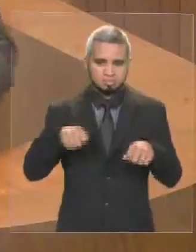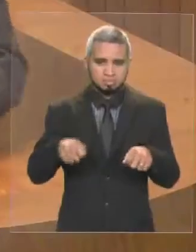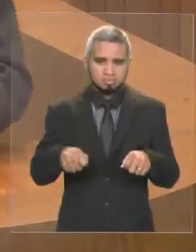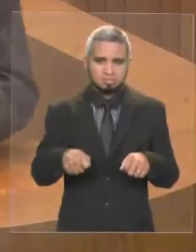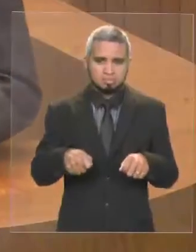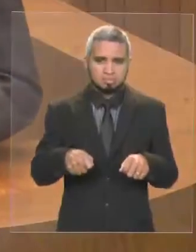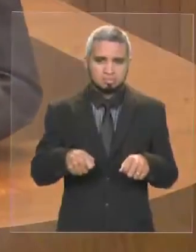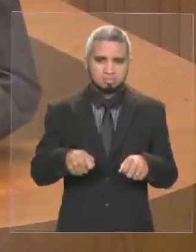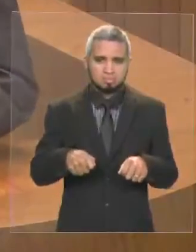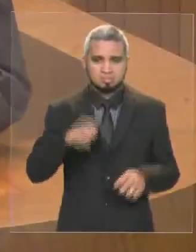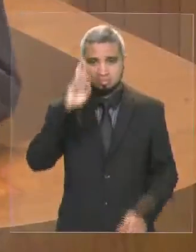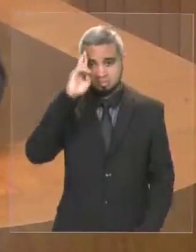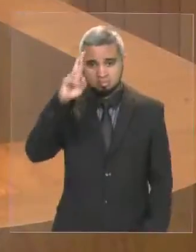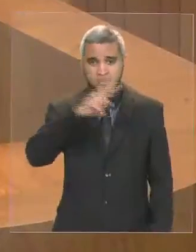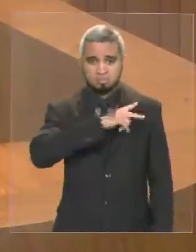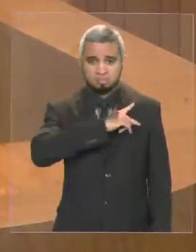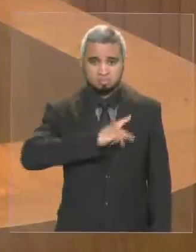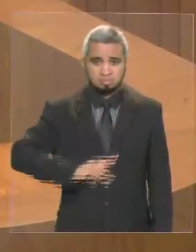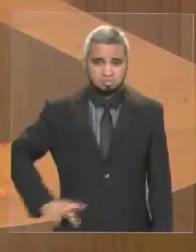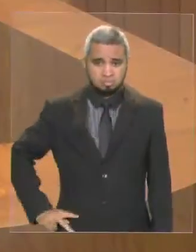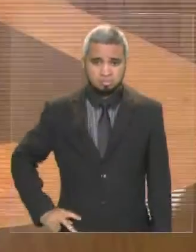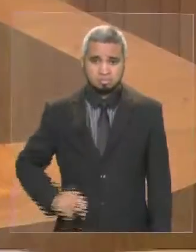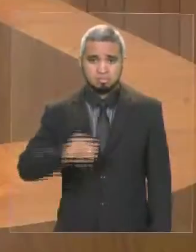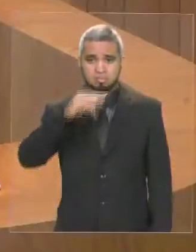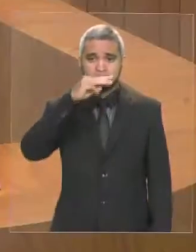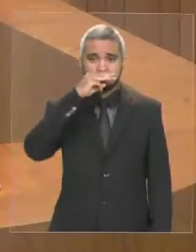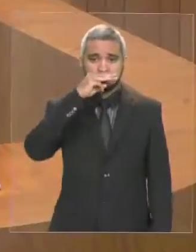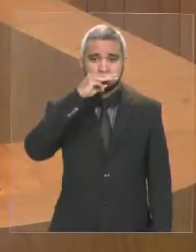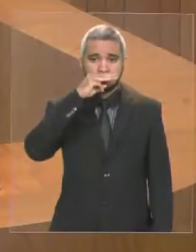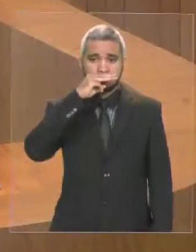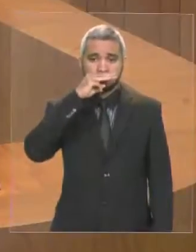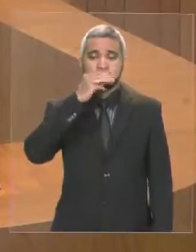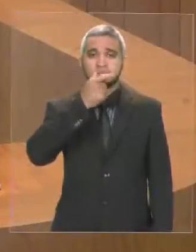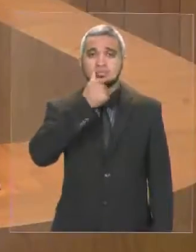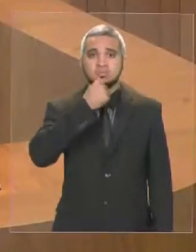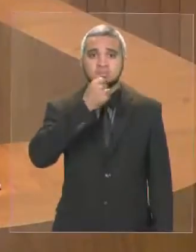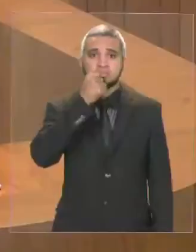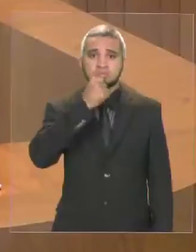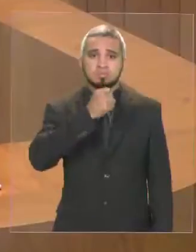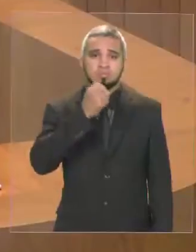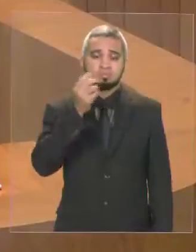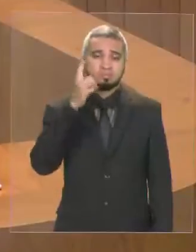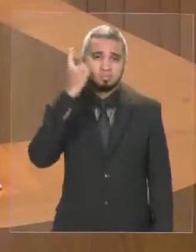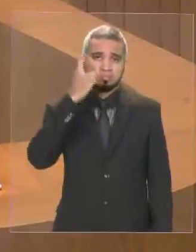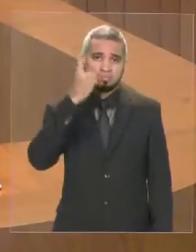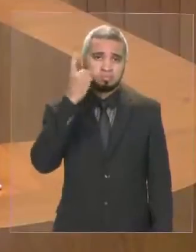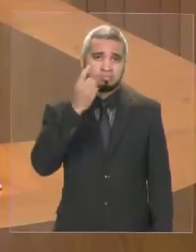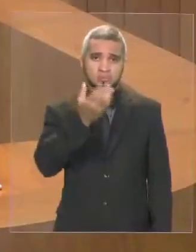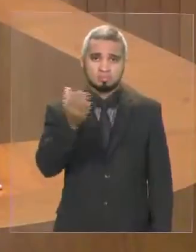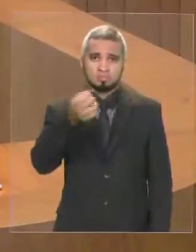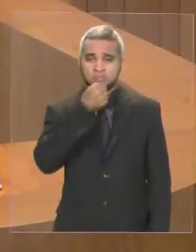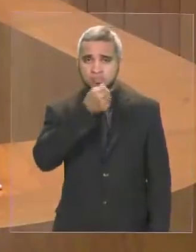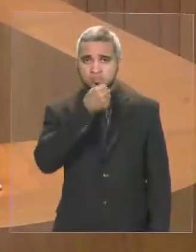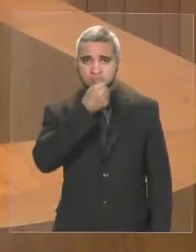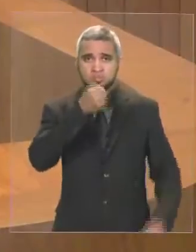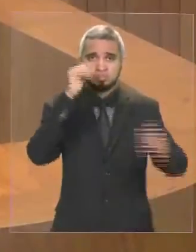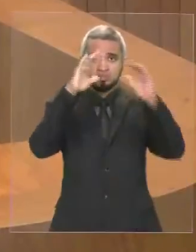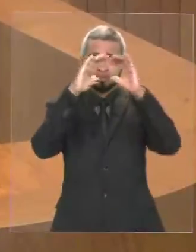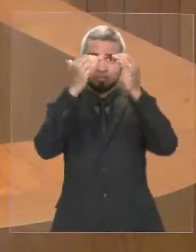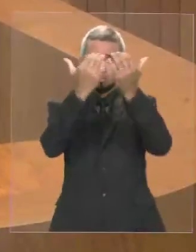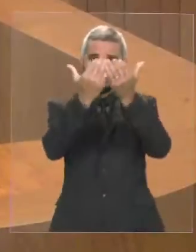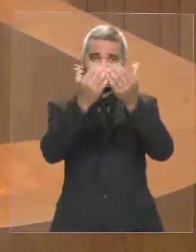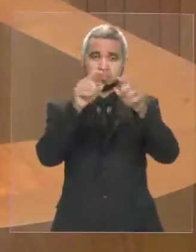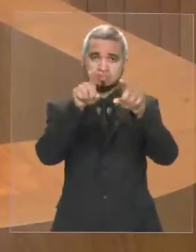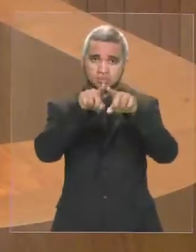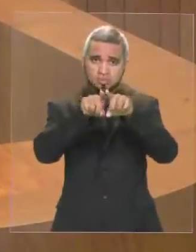Excelentíssimo senhor presidente, Humberto Coutinho, Excelentíssimos senhores, senhoras, deputados, imprensa, galeria, a todos que nos